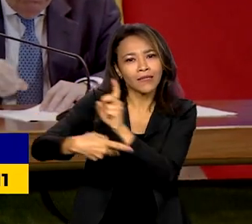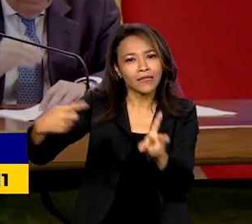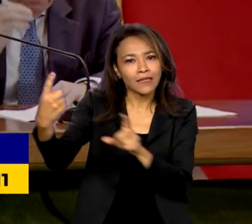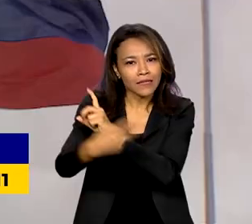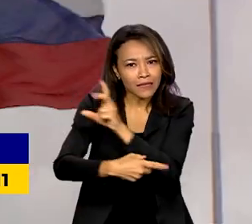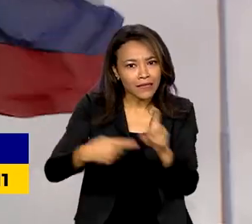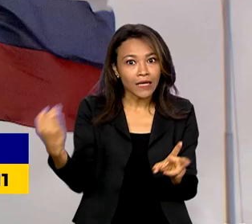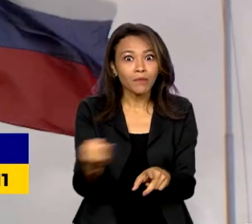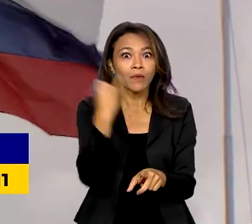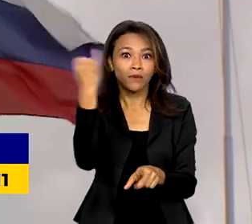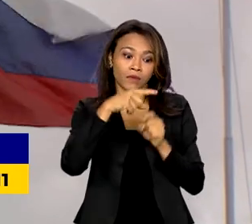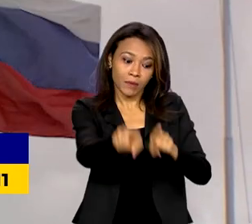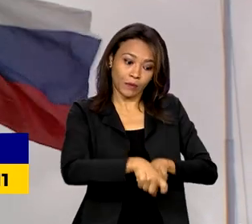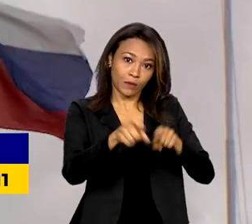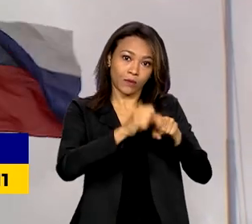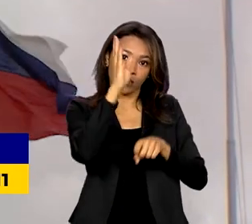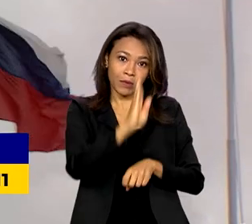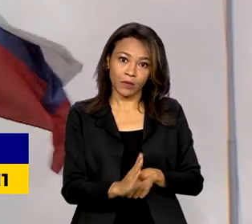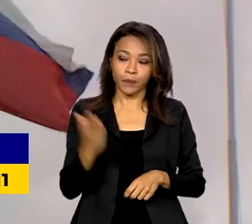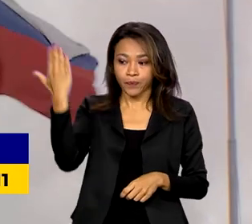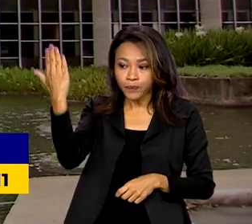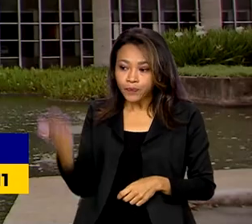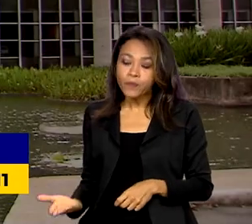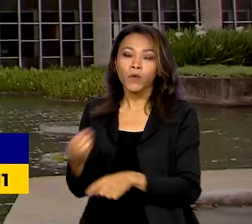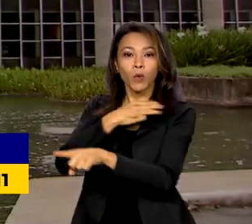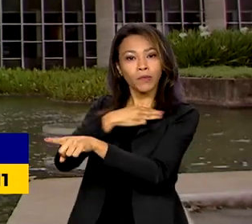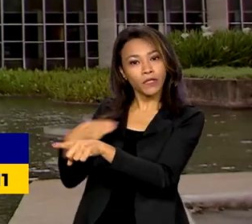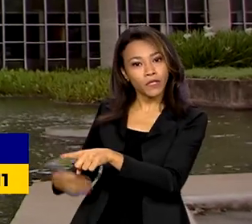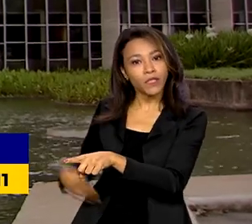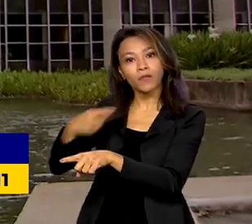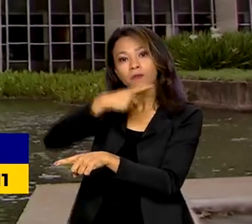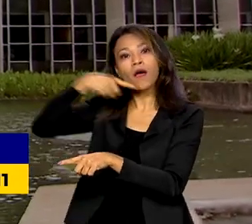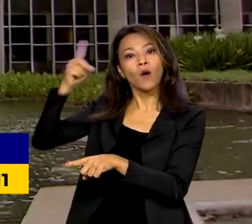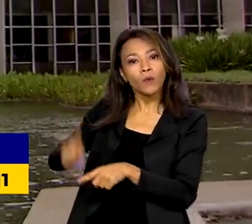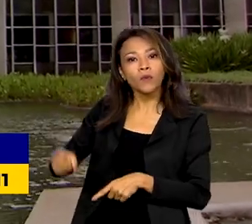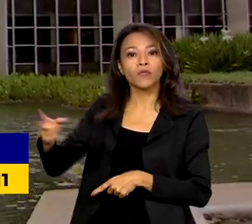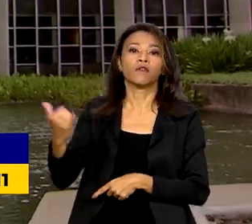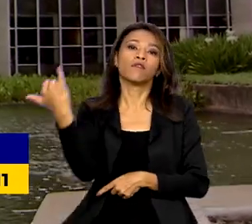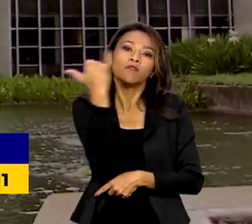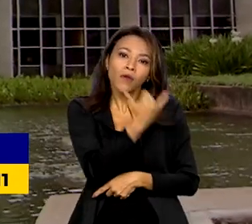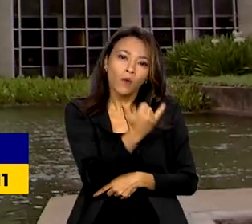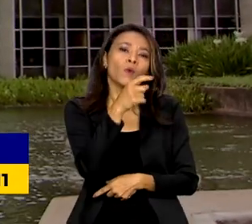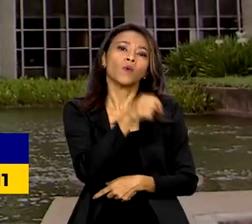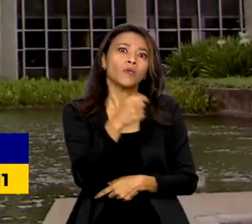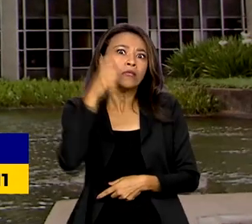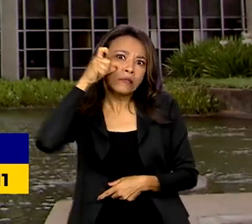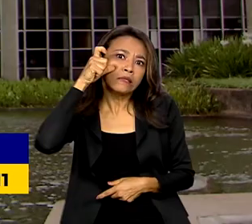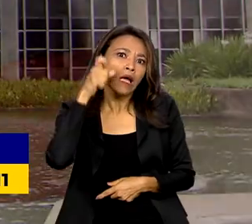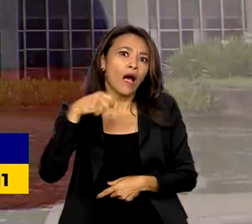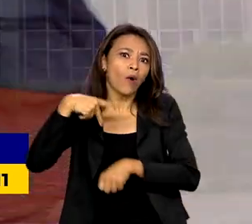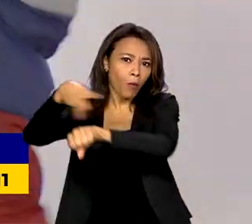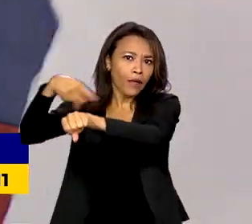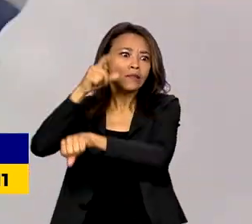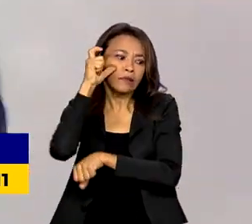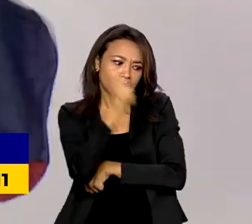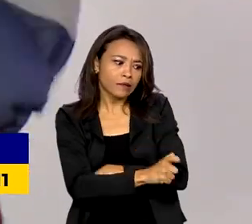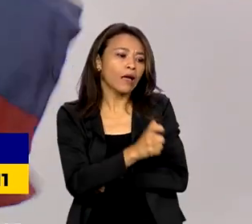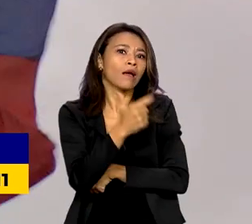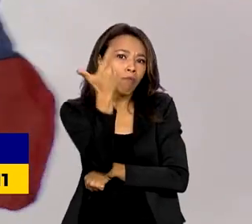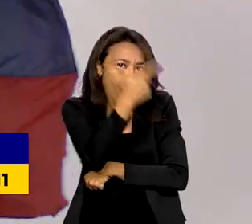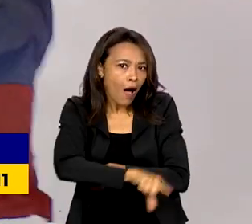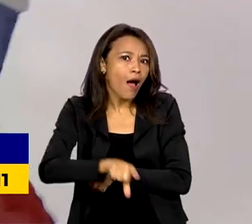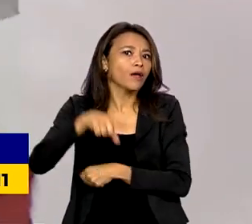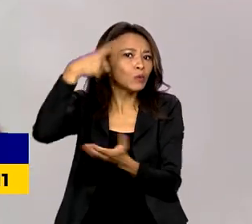agricultura. O ministro Lavrov confirmou no Itamaraty o interesse da Rússia em ampliar a cooperação